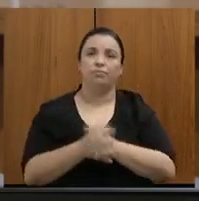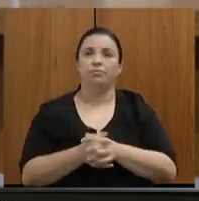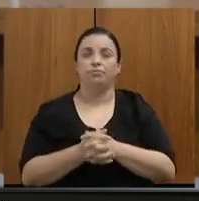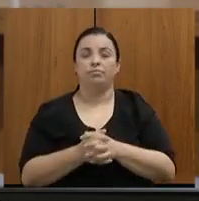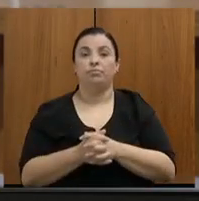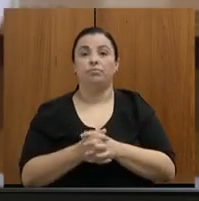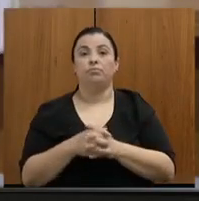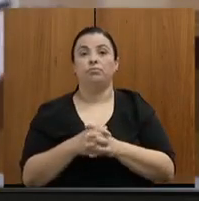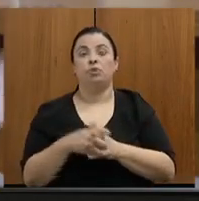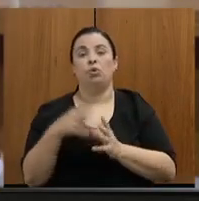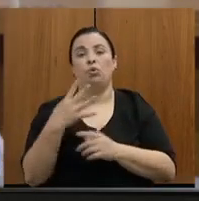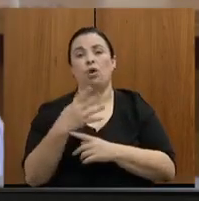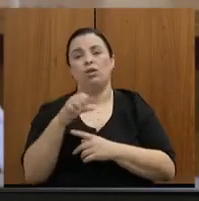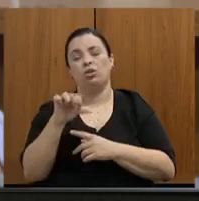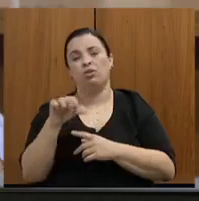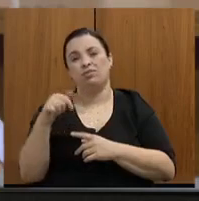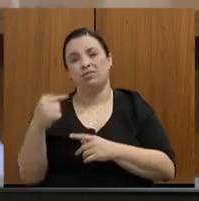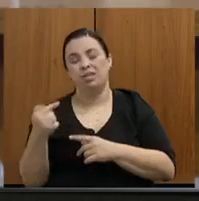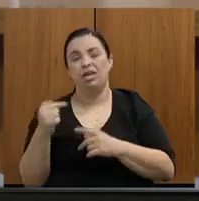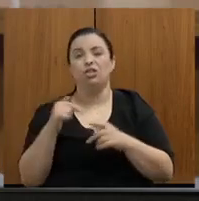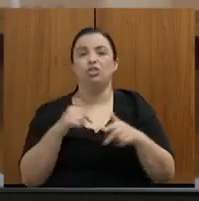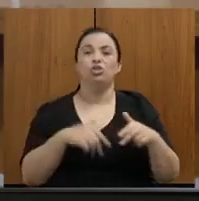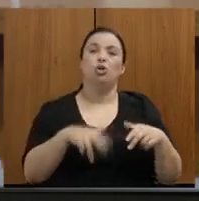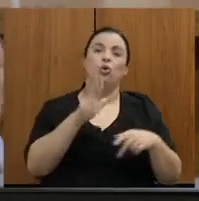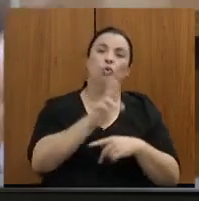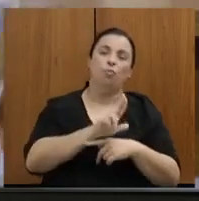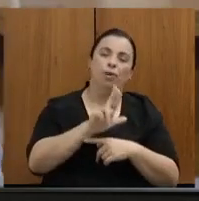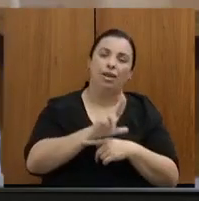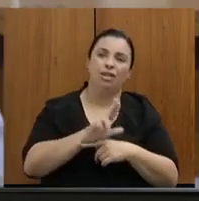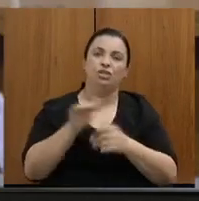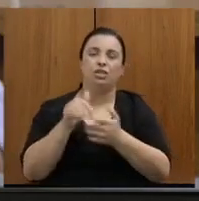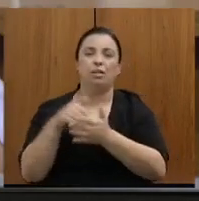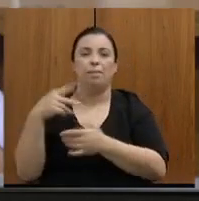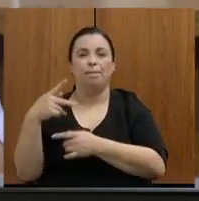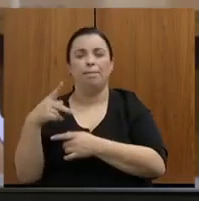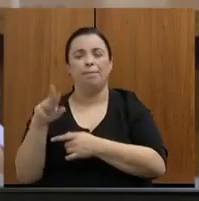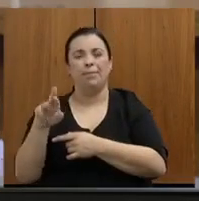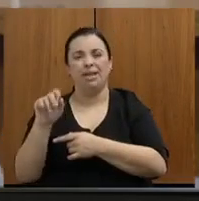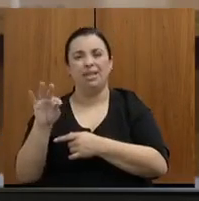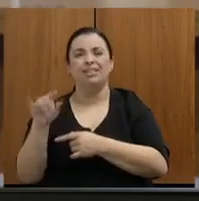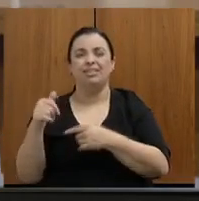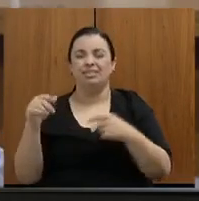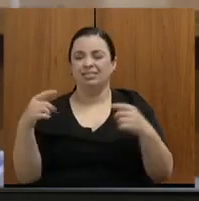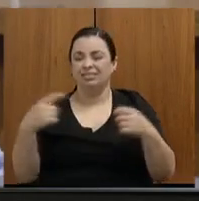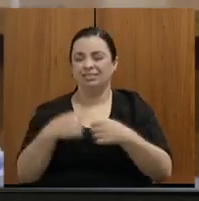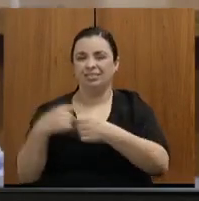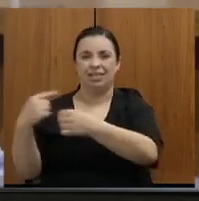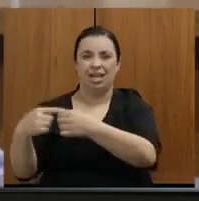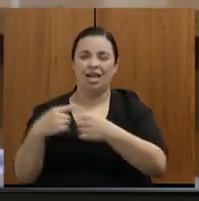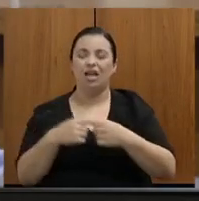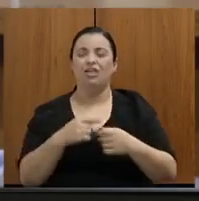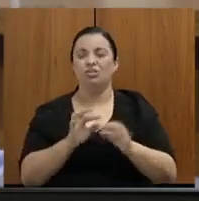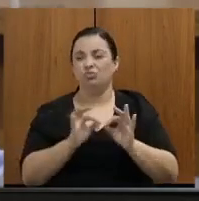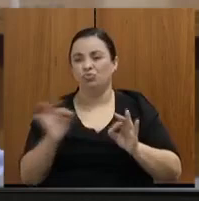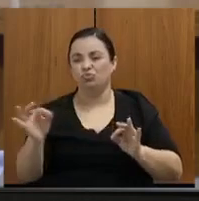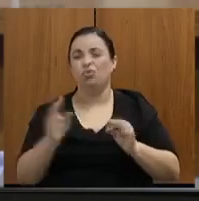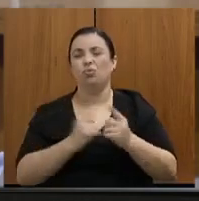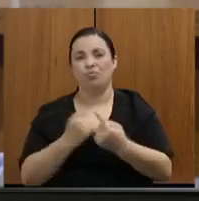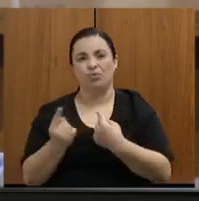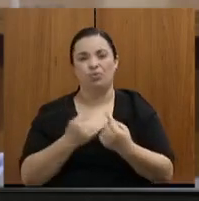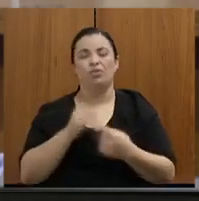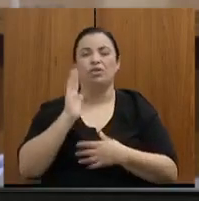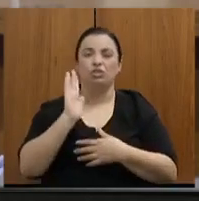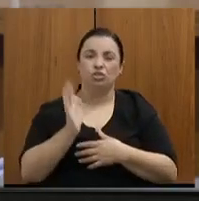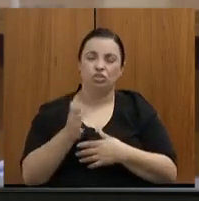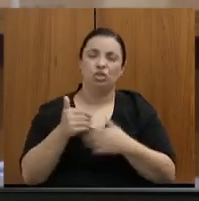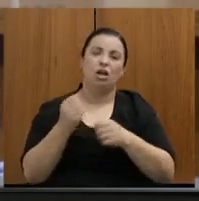497, Uberlândia Prata, nem se fale. Bom, aí temos aqui as concluídas, mas, enfim, essas obras são todas